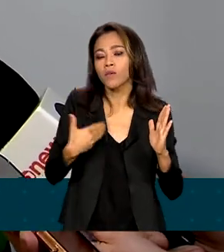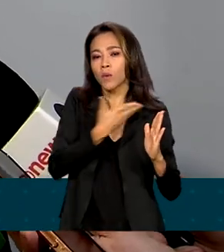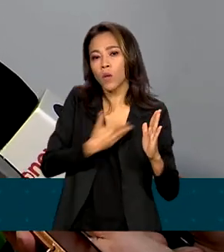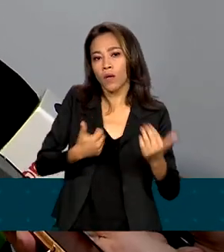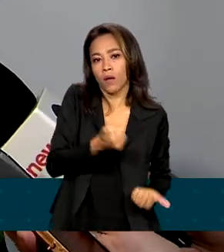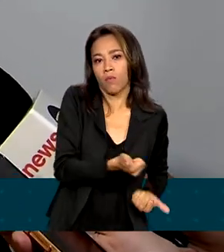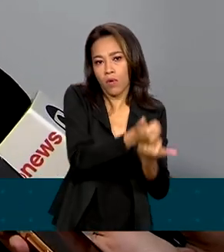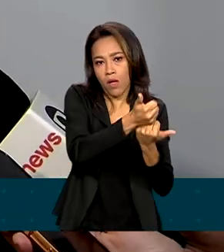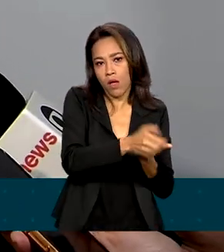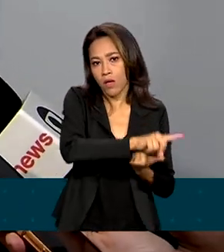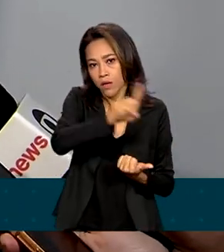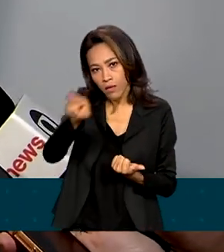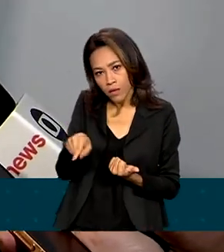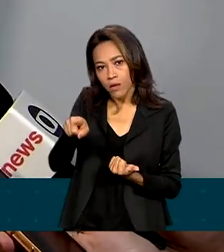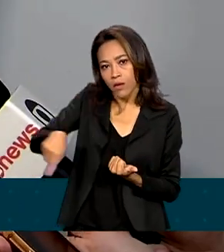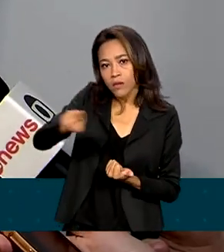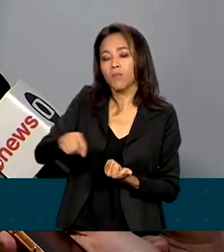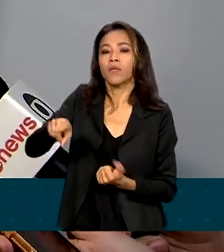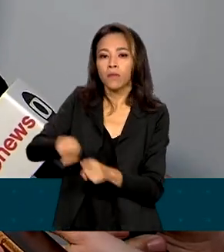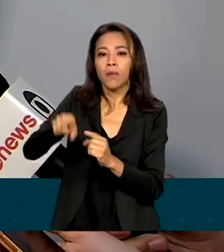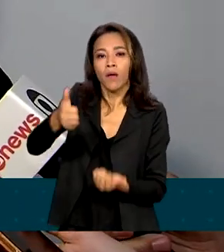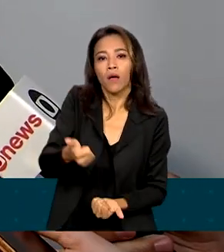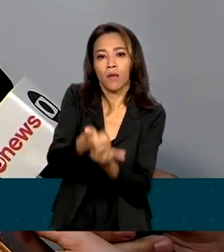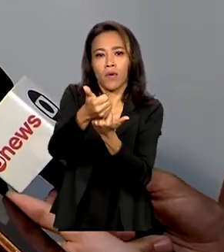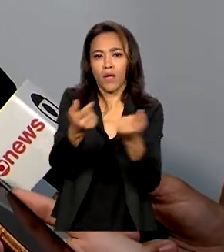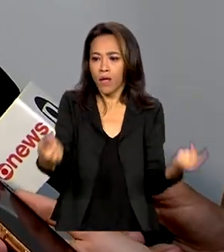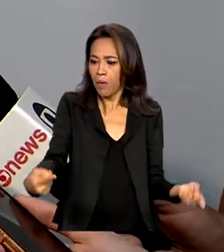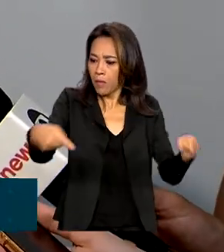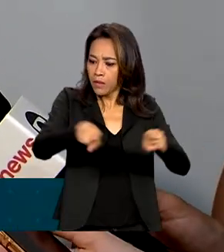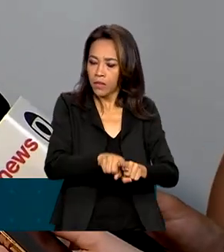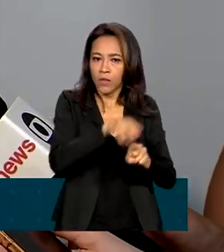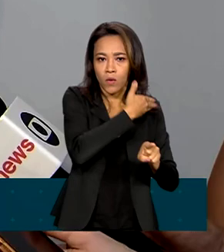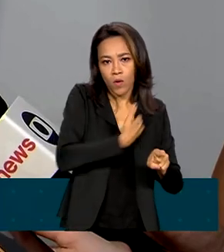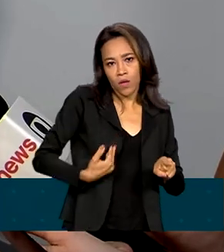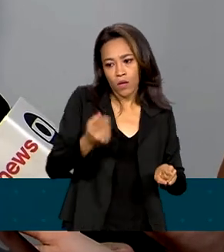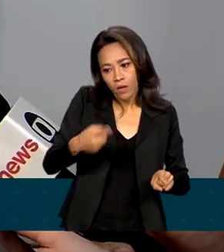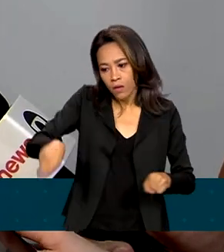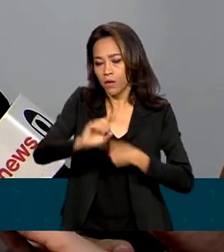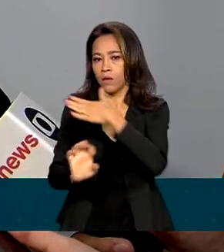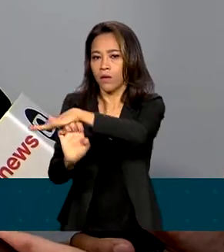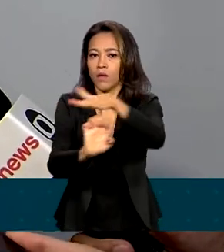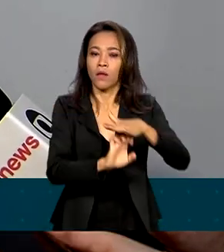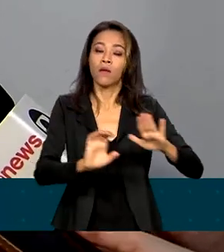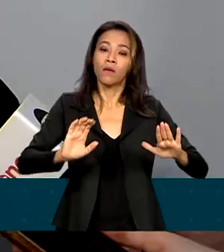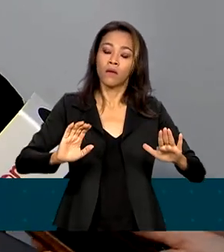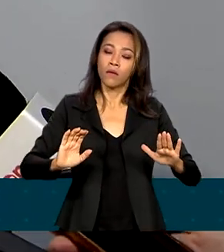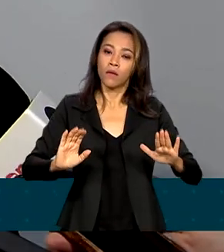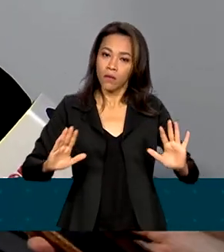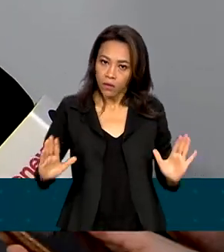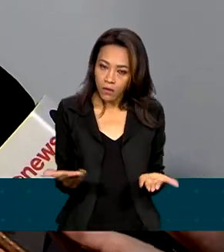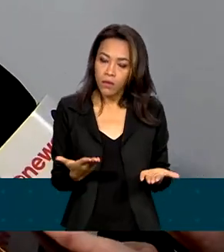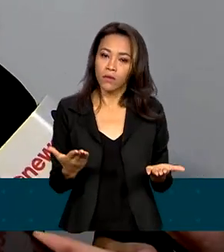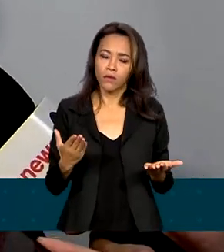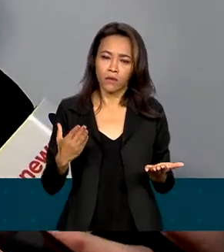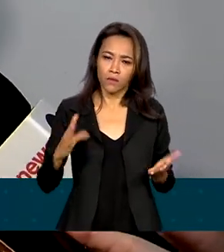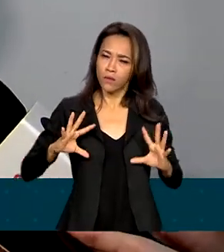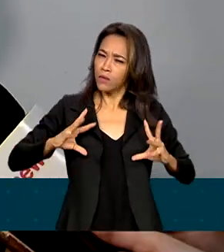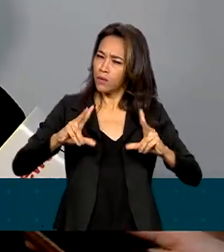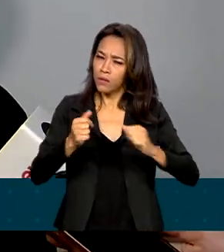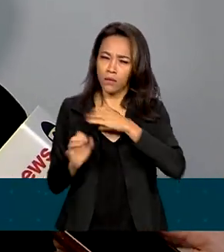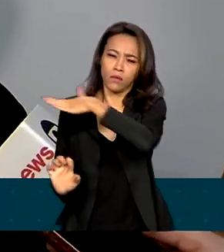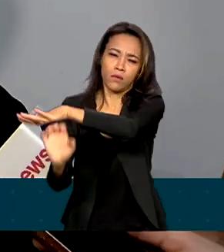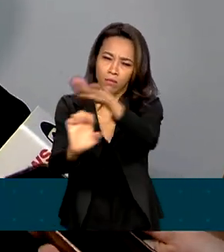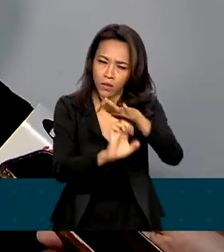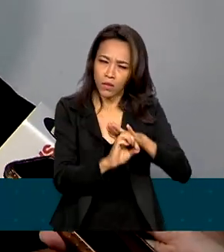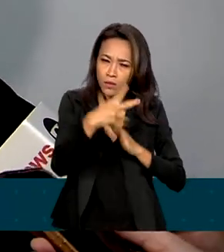privado e facilitar a parceria do setor público com o setor privado. Hoje, toda a empresa pode, todos